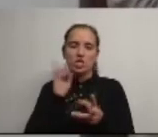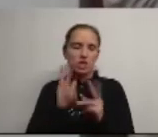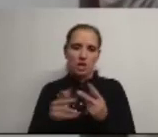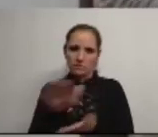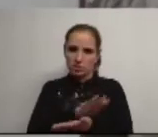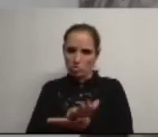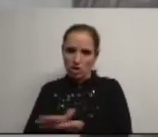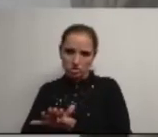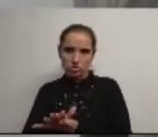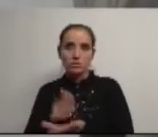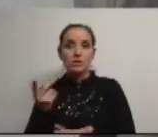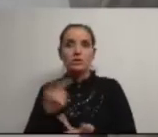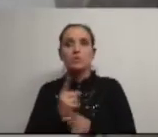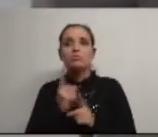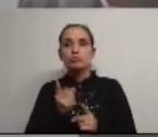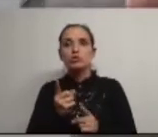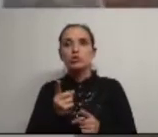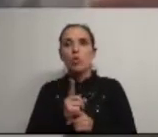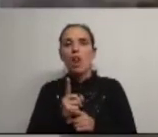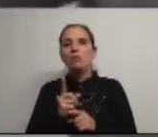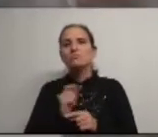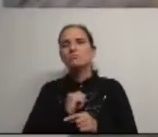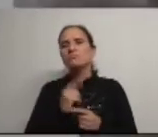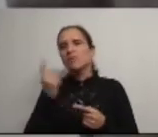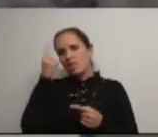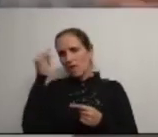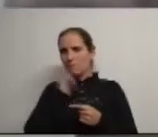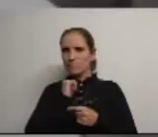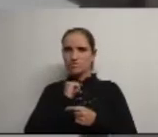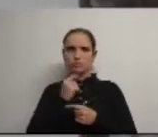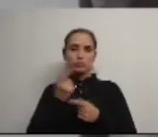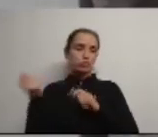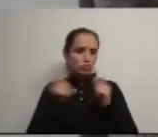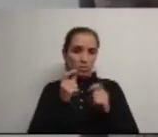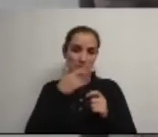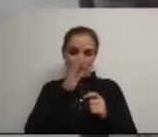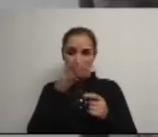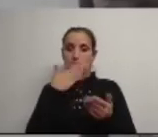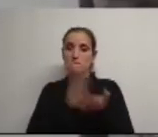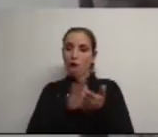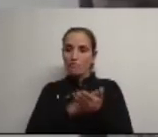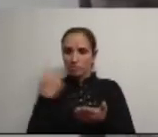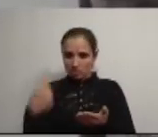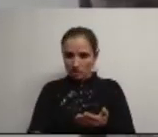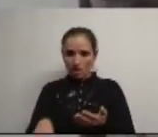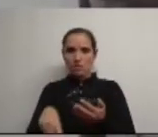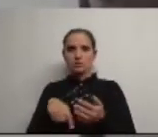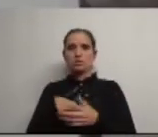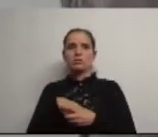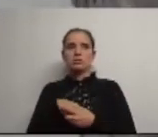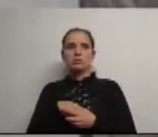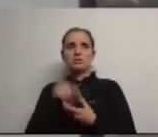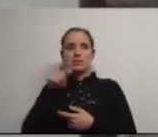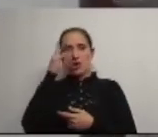locais e portanto eu tenho como princípio é discutível se me provarem se me provarem que